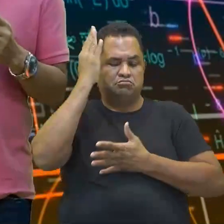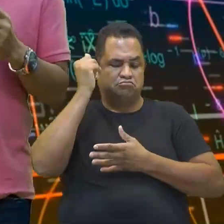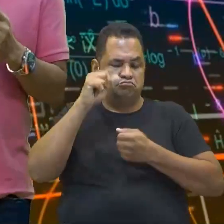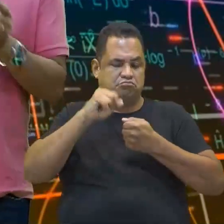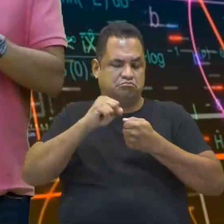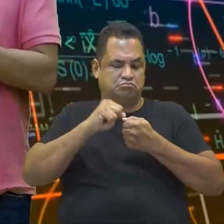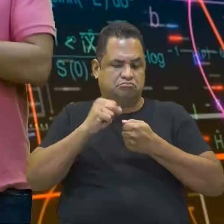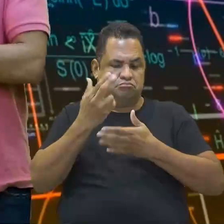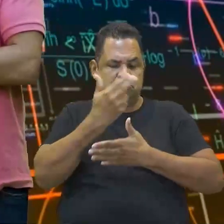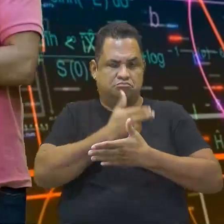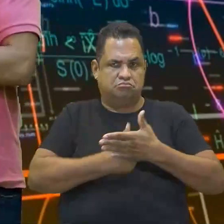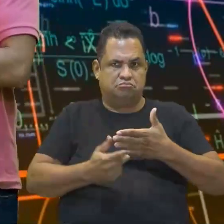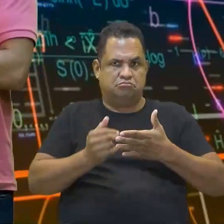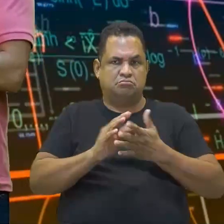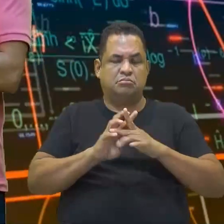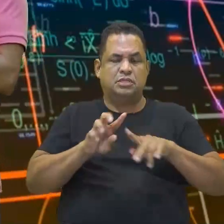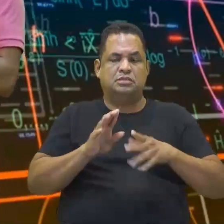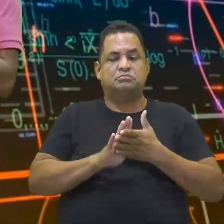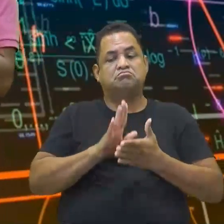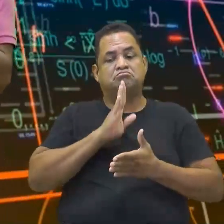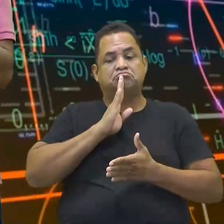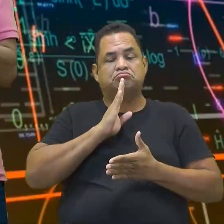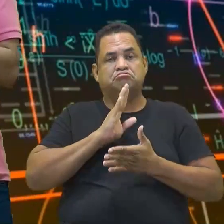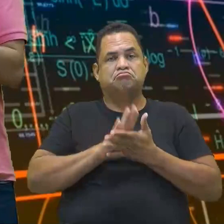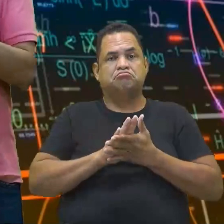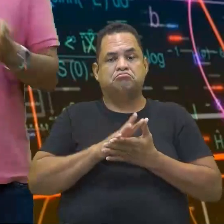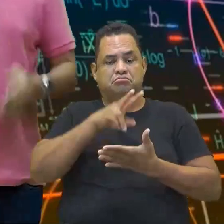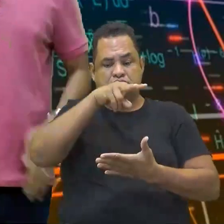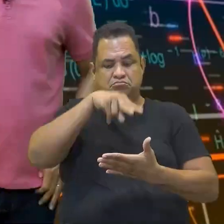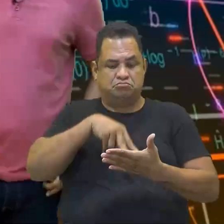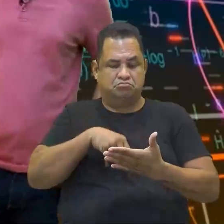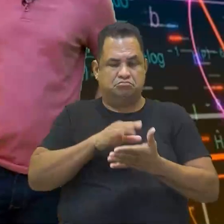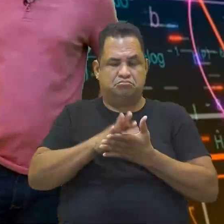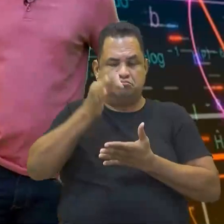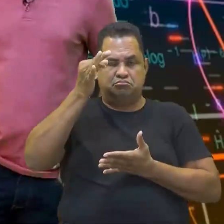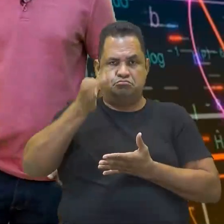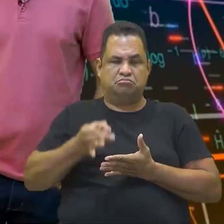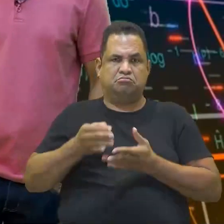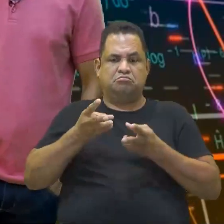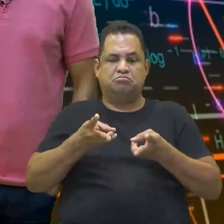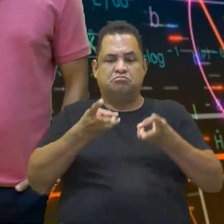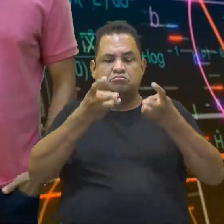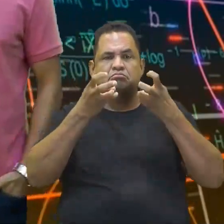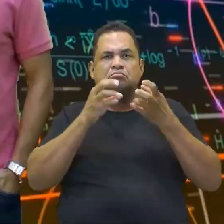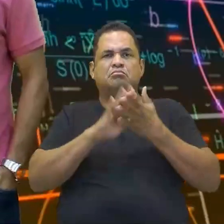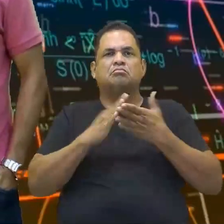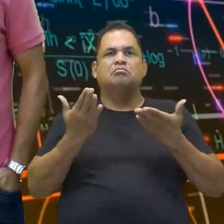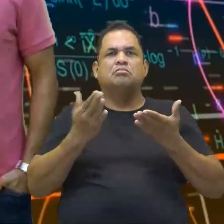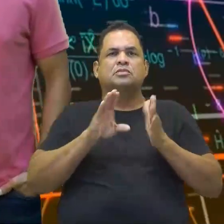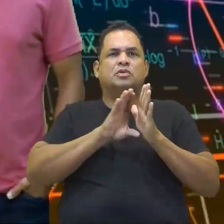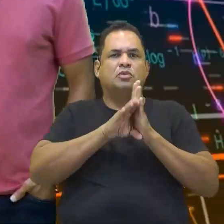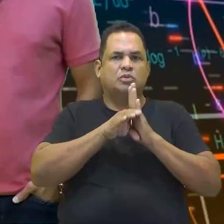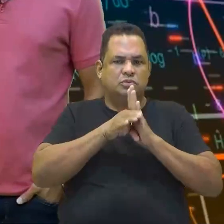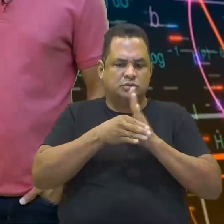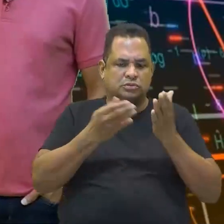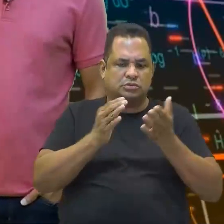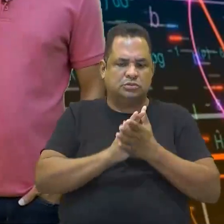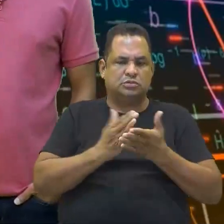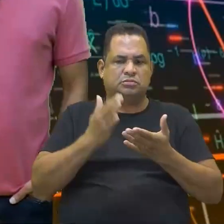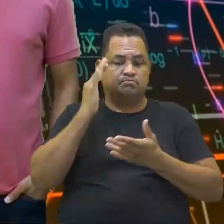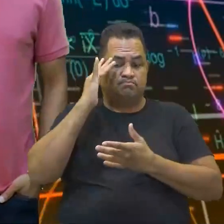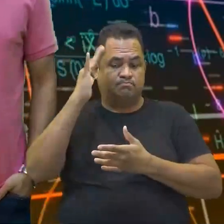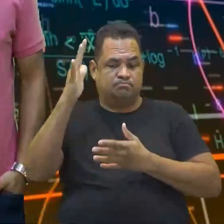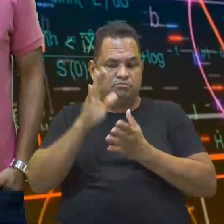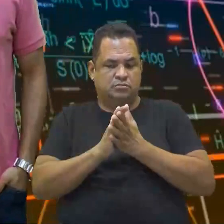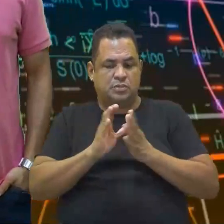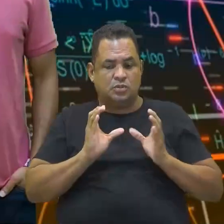diagrama, mas não conheciam a leitura correta. É, tem esses detalhes, Por isso que a parte conceitual, teórica, teoria dos